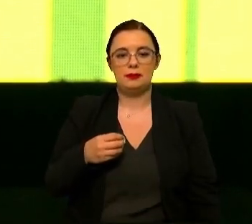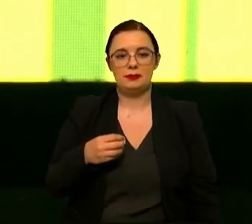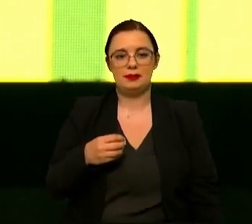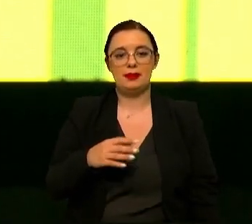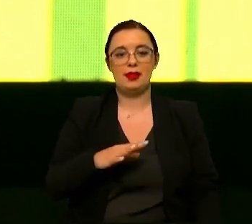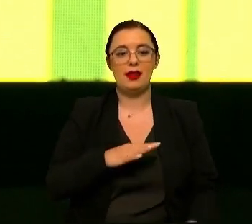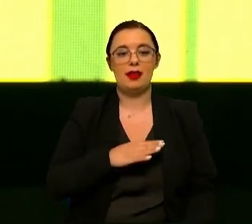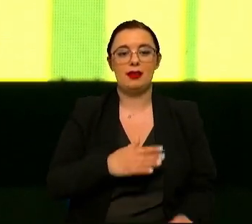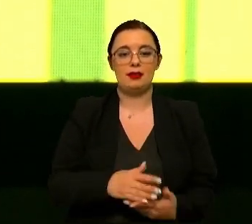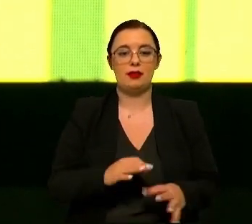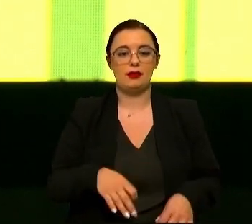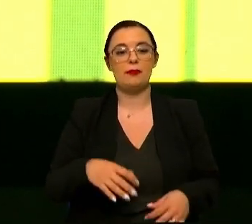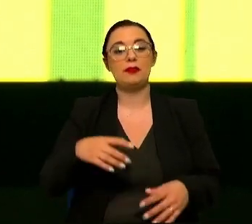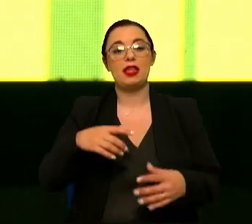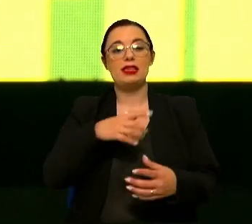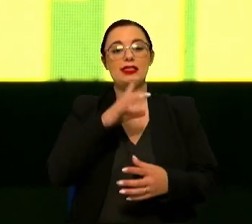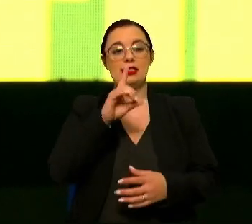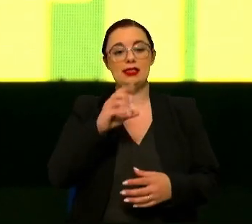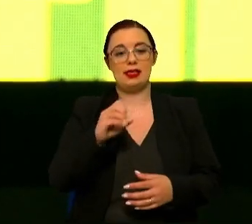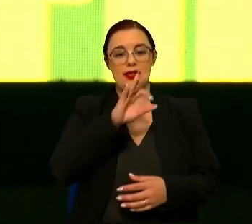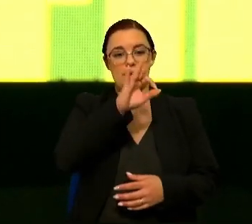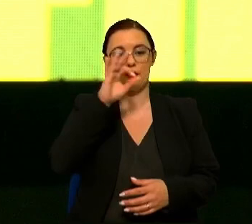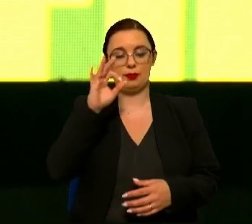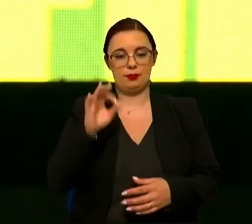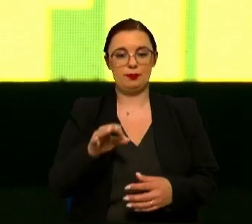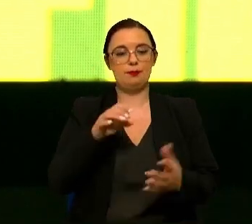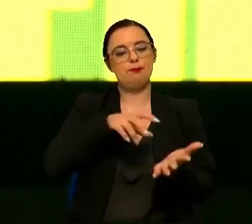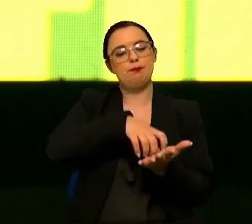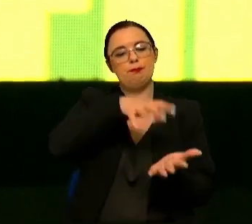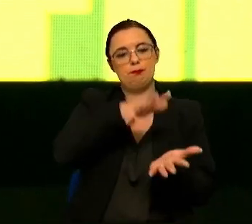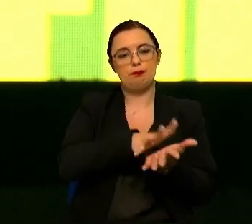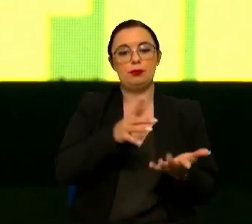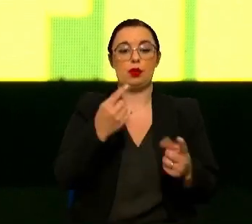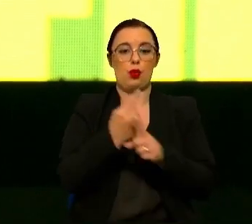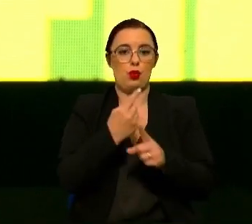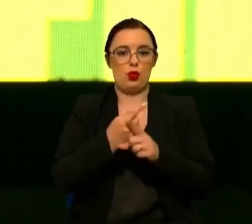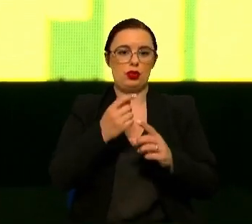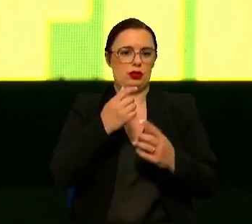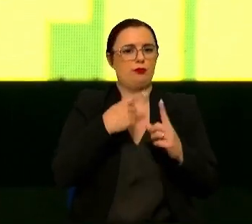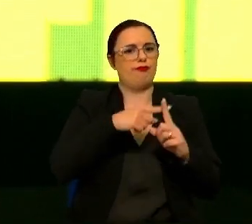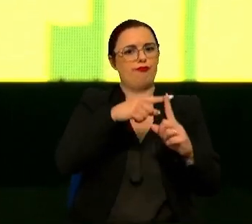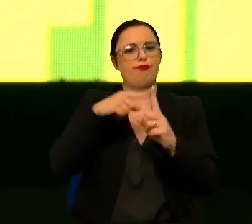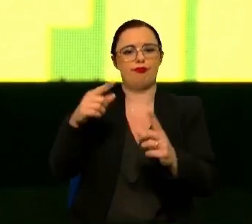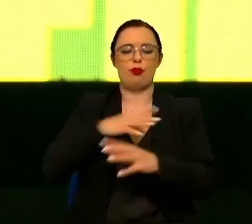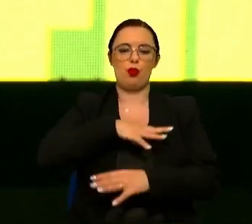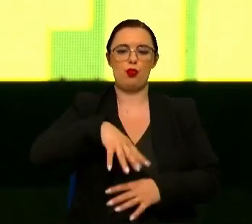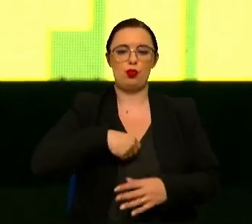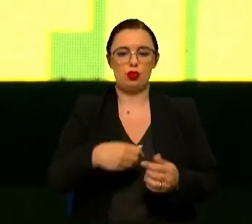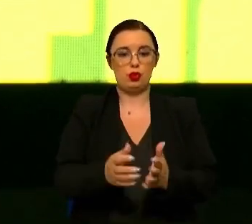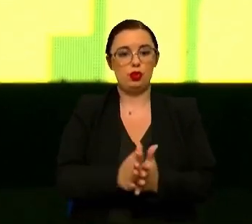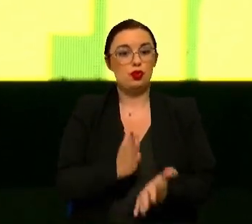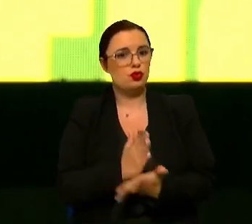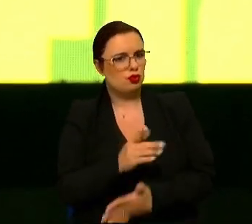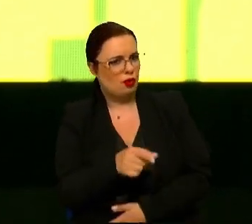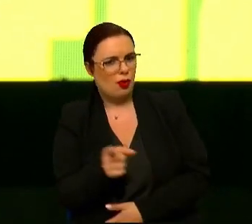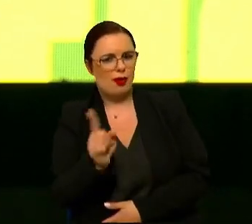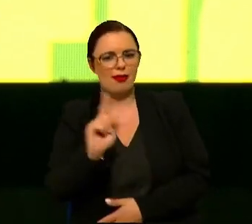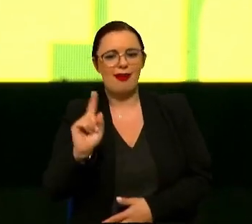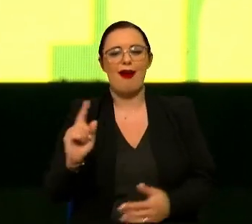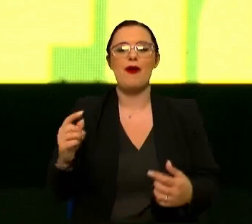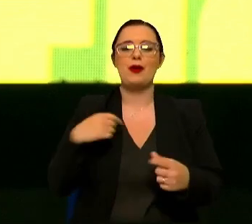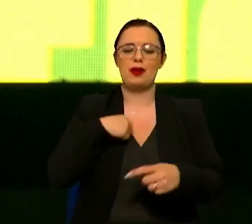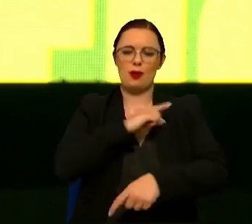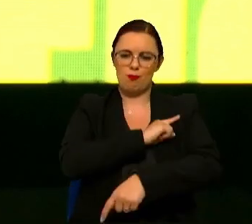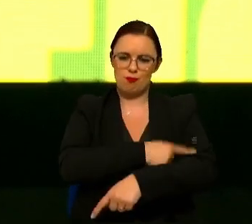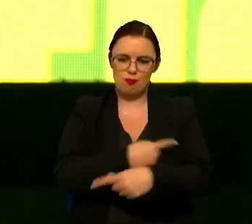nesta área e tem mais de 60 publicações científicas de contribuição para o mundo. E também não fica por aqui, porque é uma voz ativa